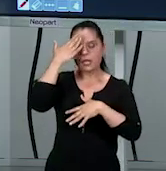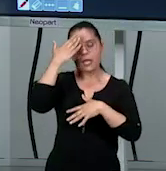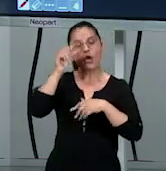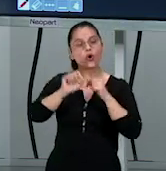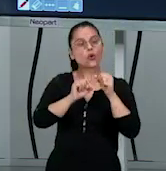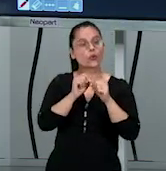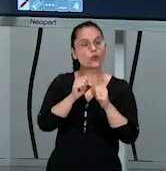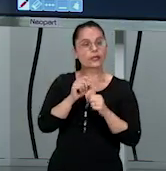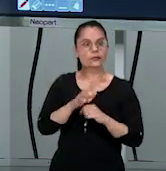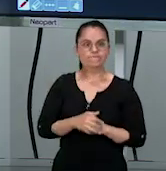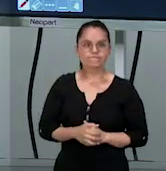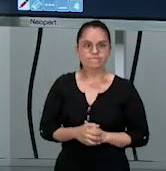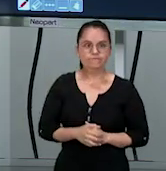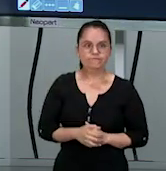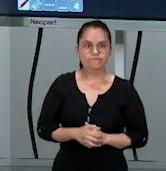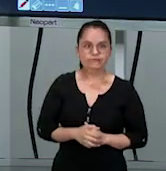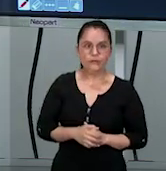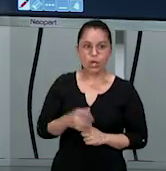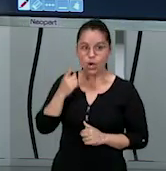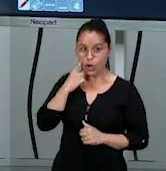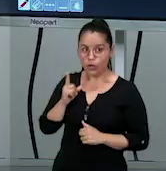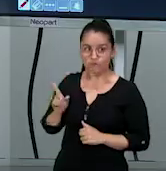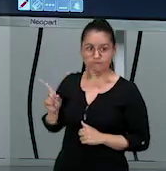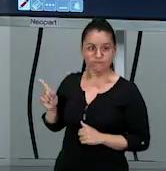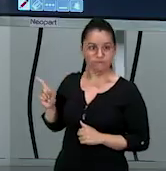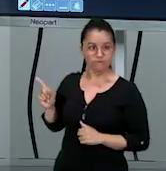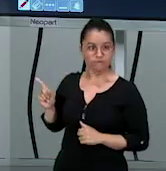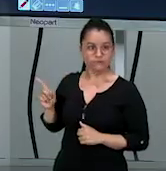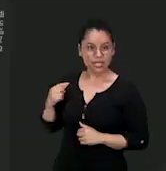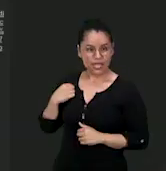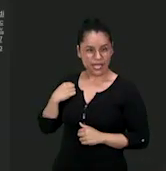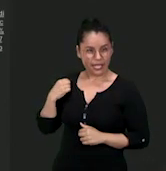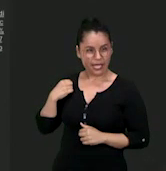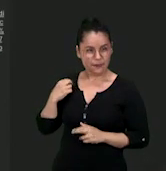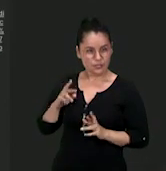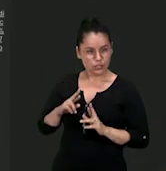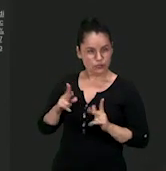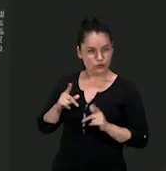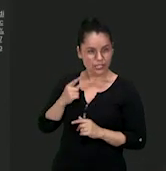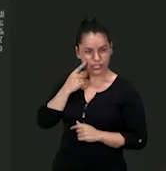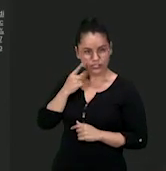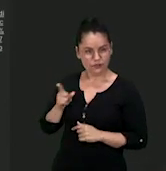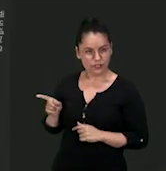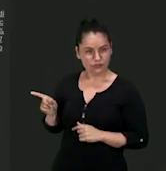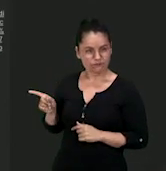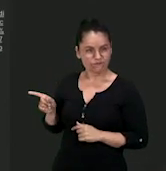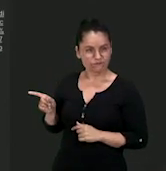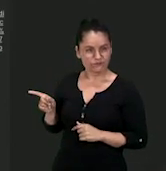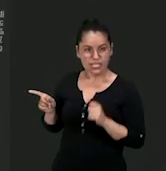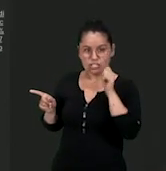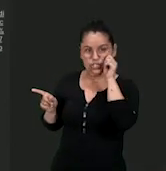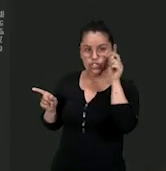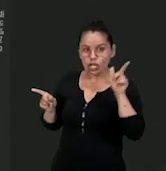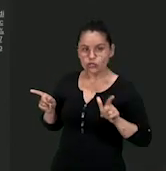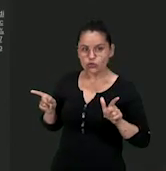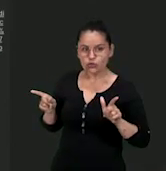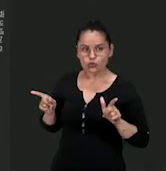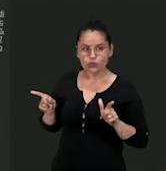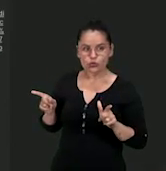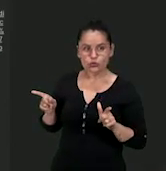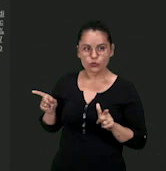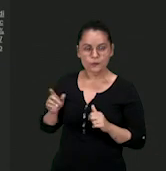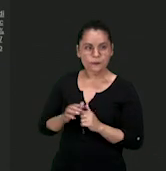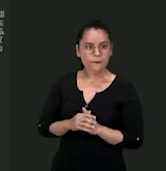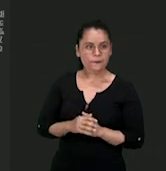identifica esse jogador aqui, tá vendo? Com camisa diferente. Seleção brasileira, ele tá jogando de azul. Aqui, se eu não me engano, é a